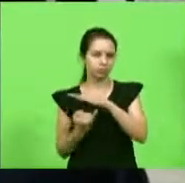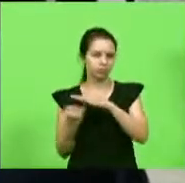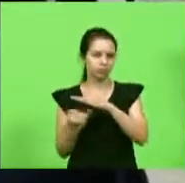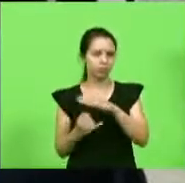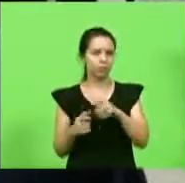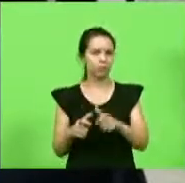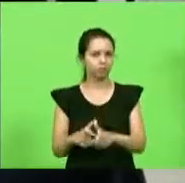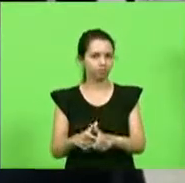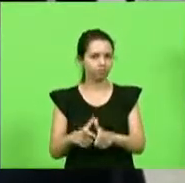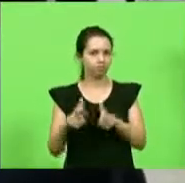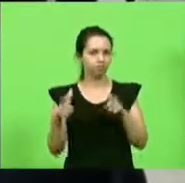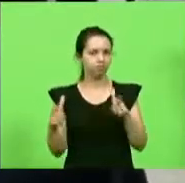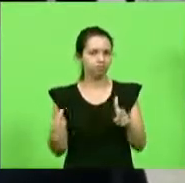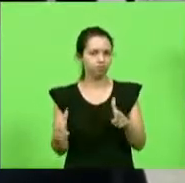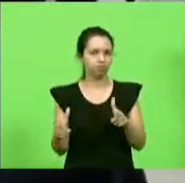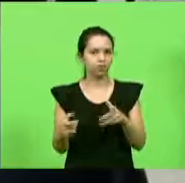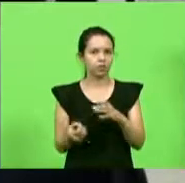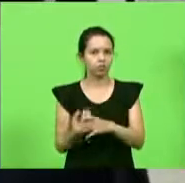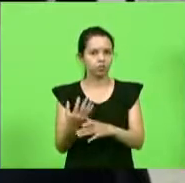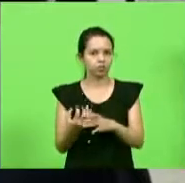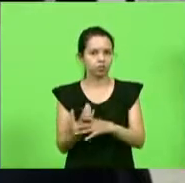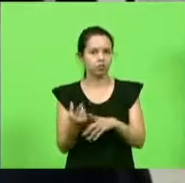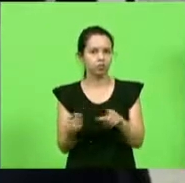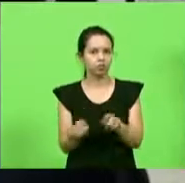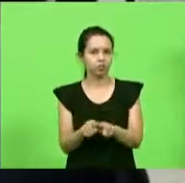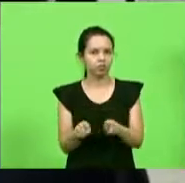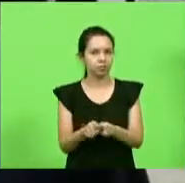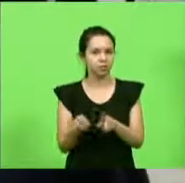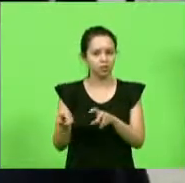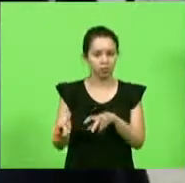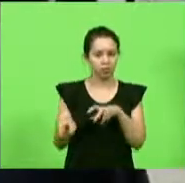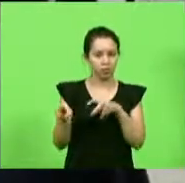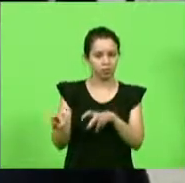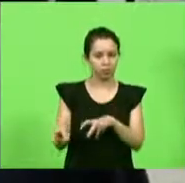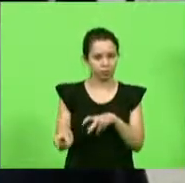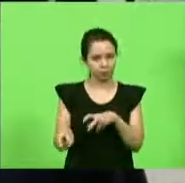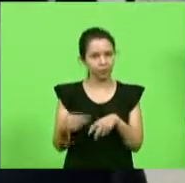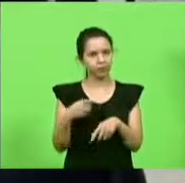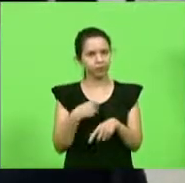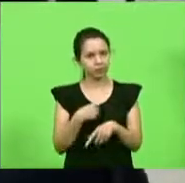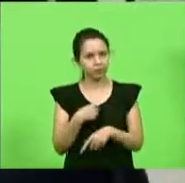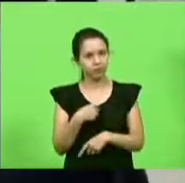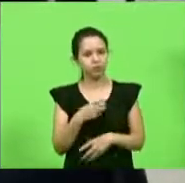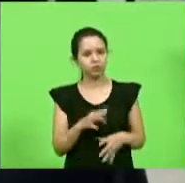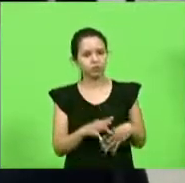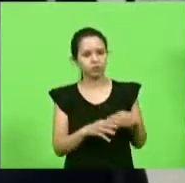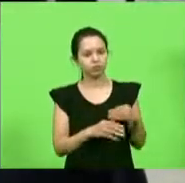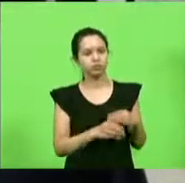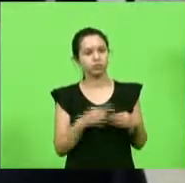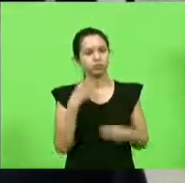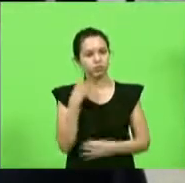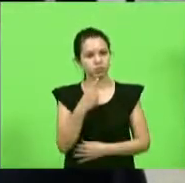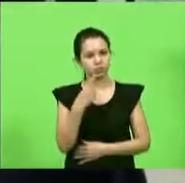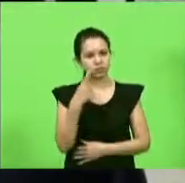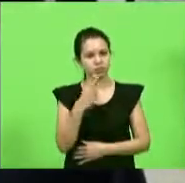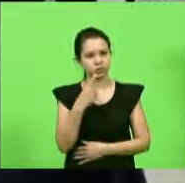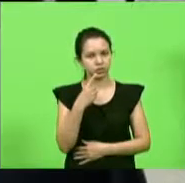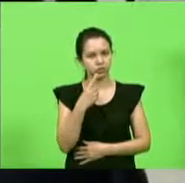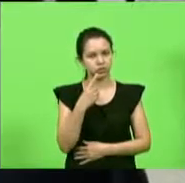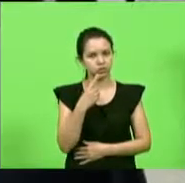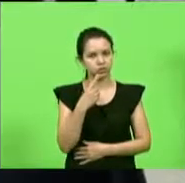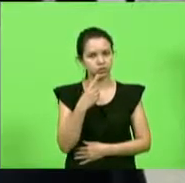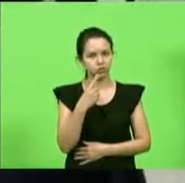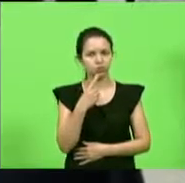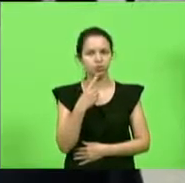grande produção também agropecuária eu concederia uma parte ao deputado Sopelsa